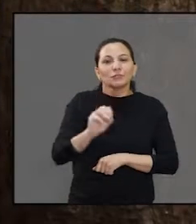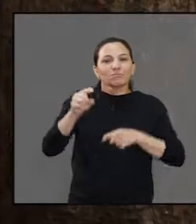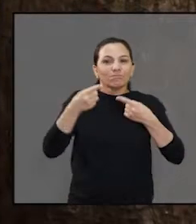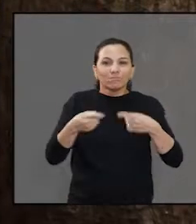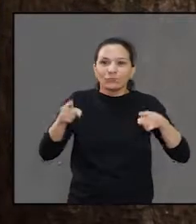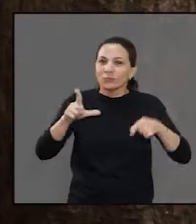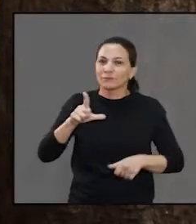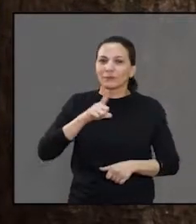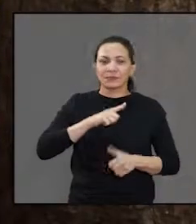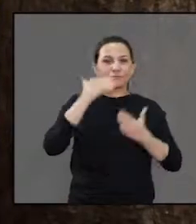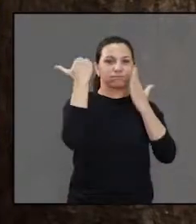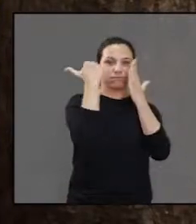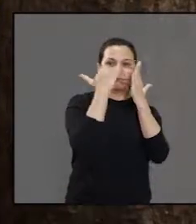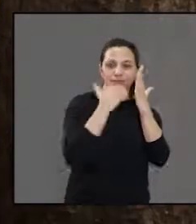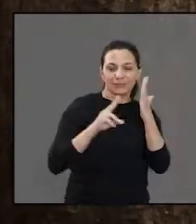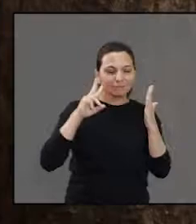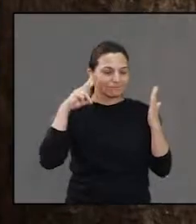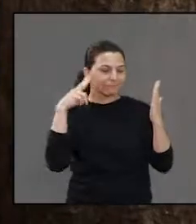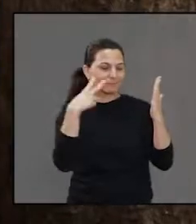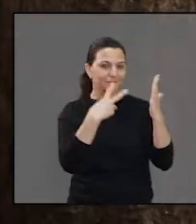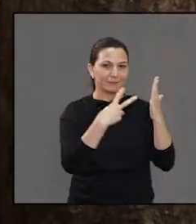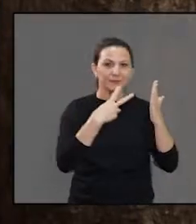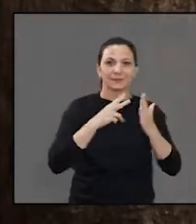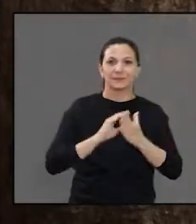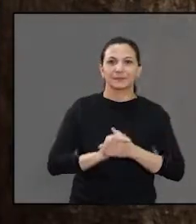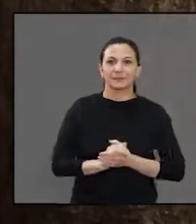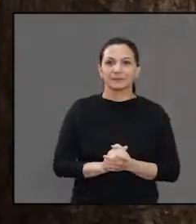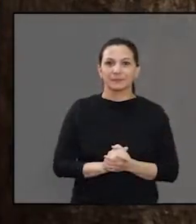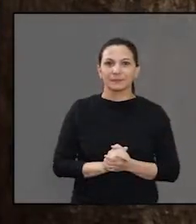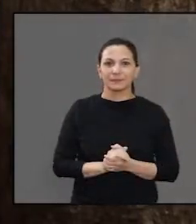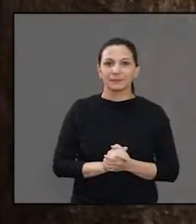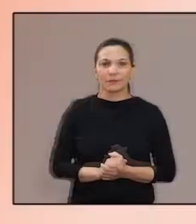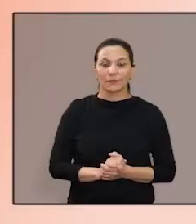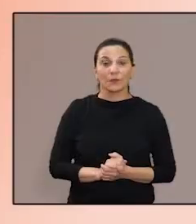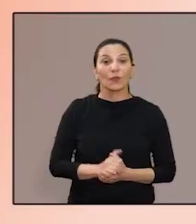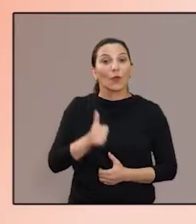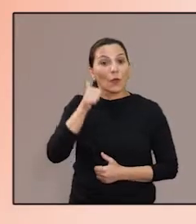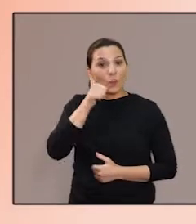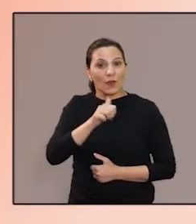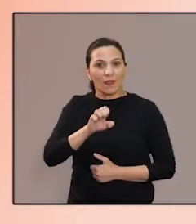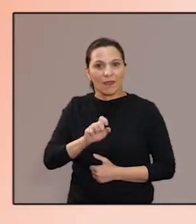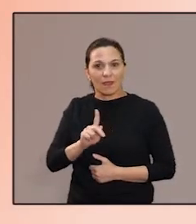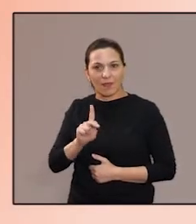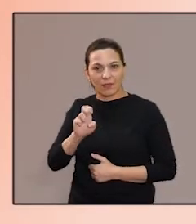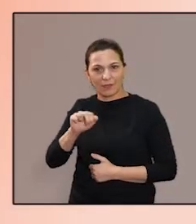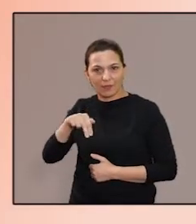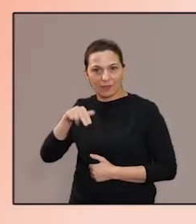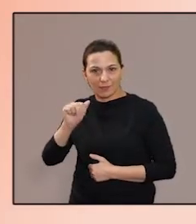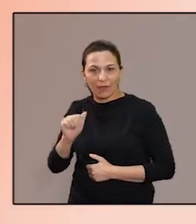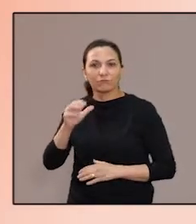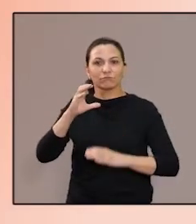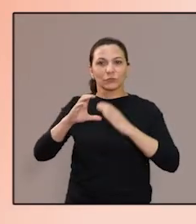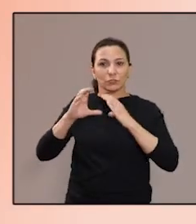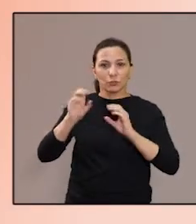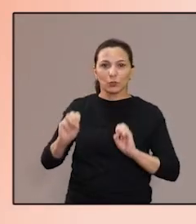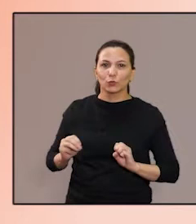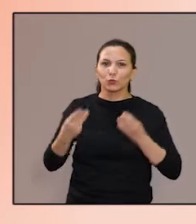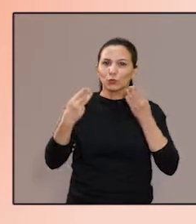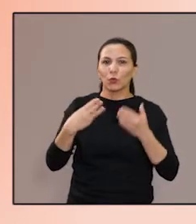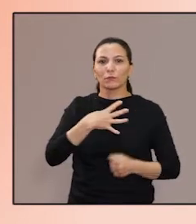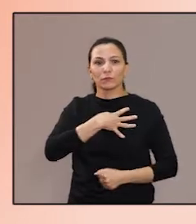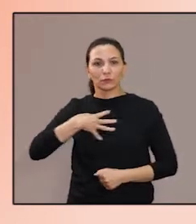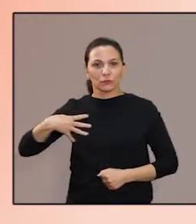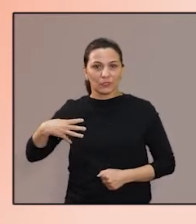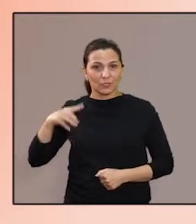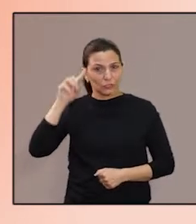Outubro será de muita música. Confira as principais atrações. A cantora araraquarense Ekena